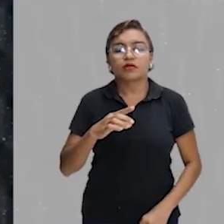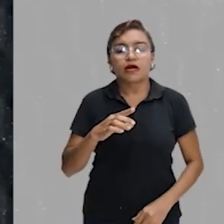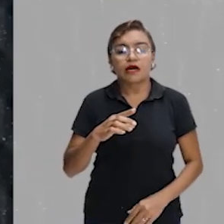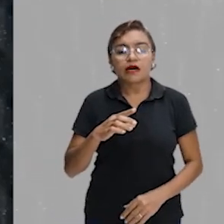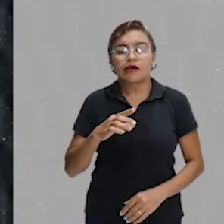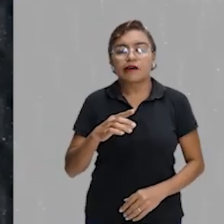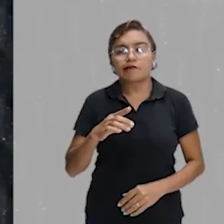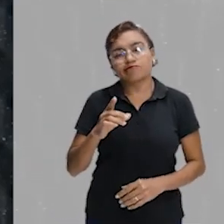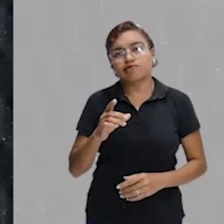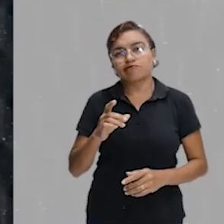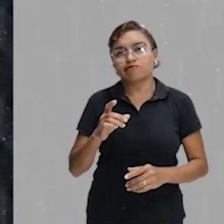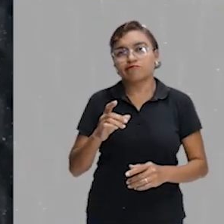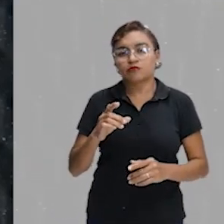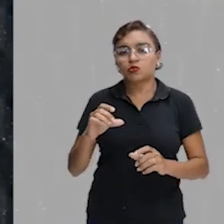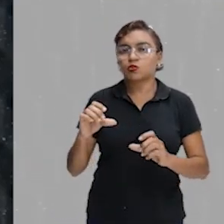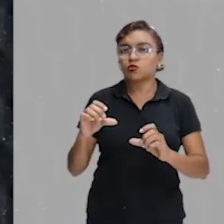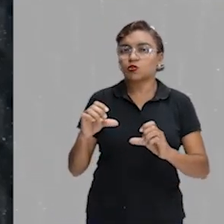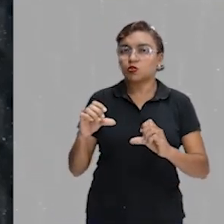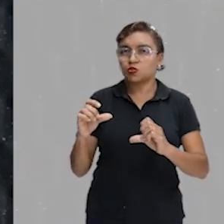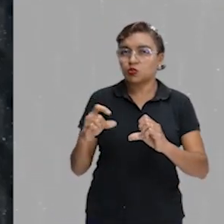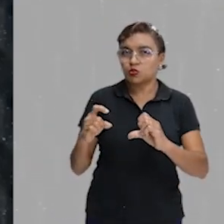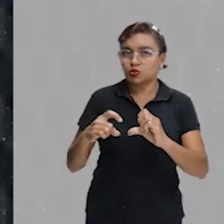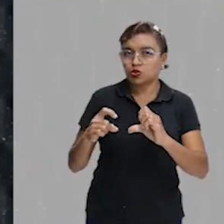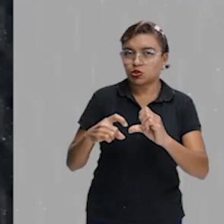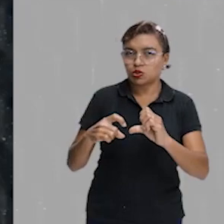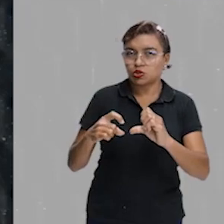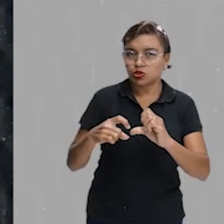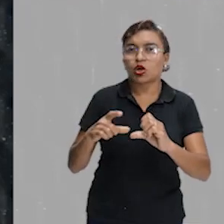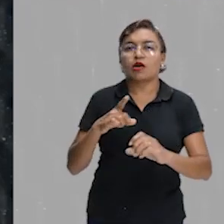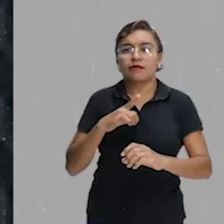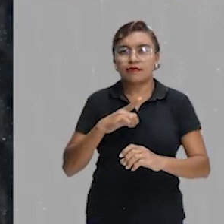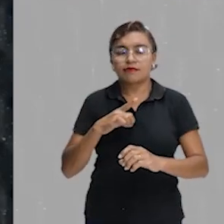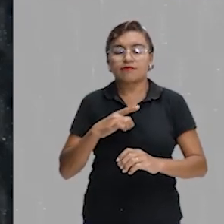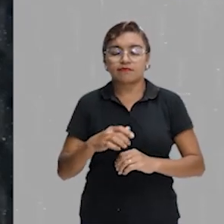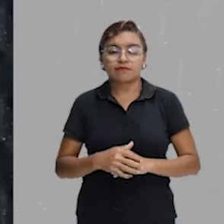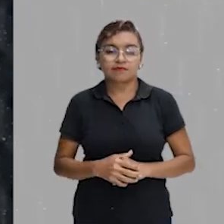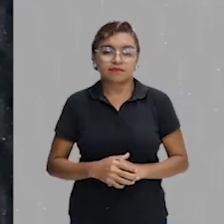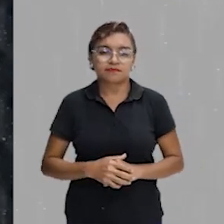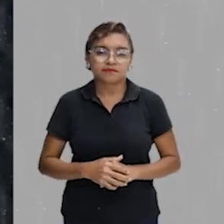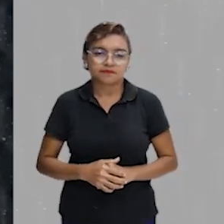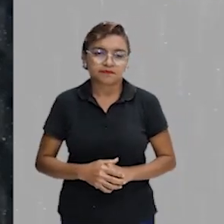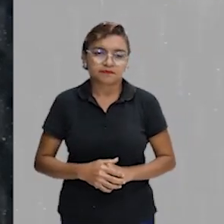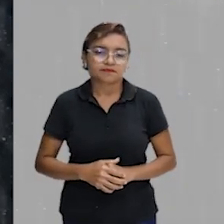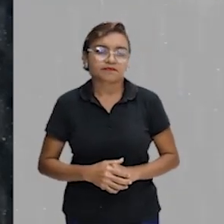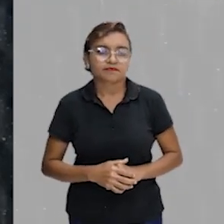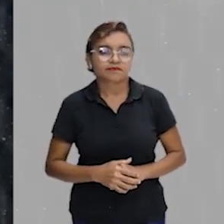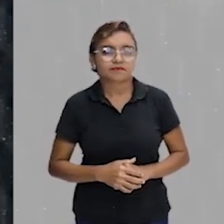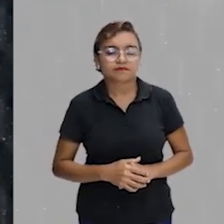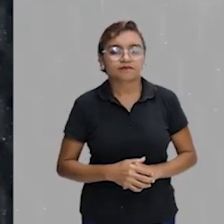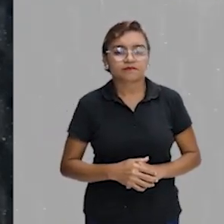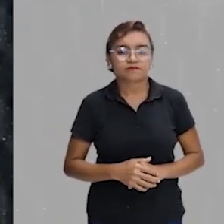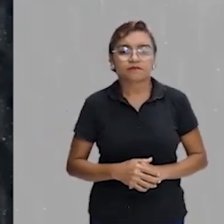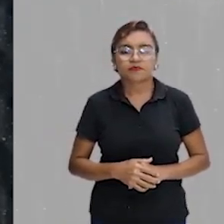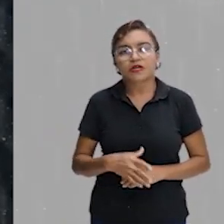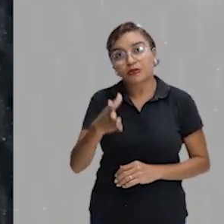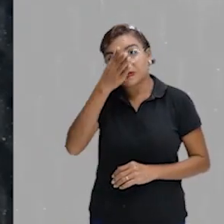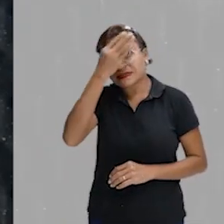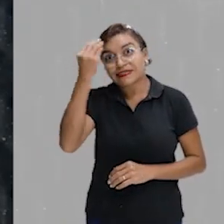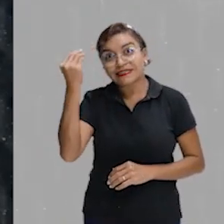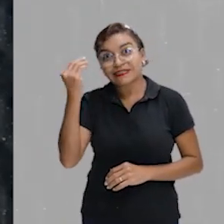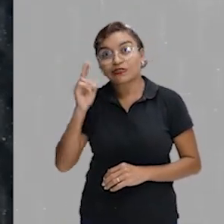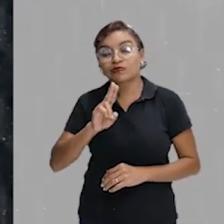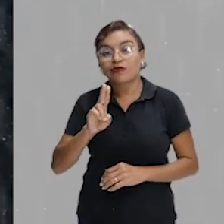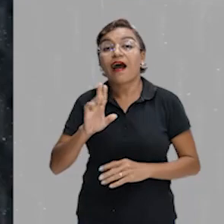Ken e Sun, Sunem, no YouTube e vocês vão achar, tá certo? Muito bacana, me fugiu agora, Pássaro